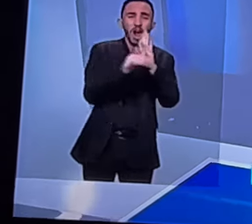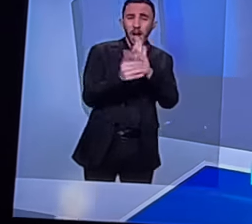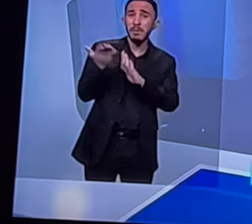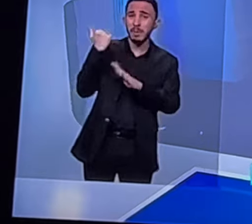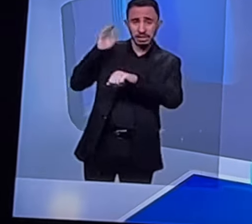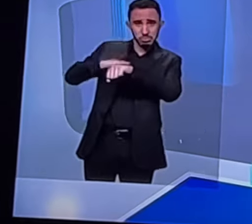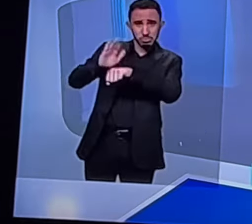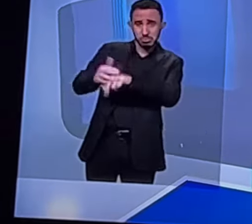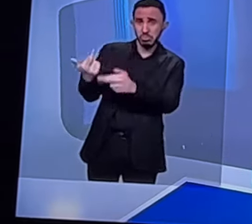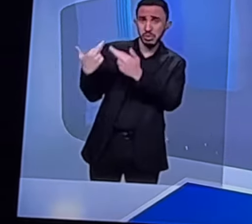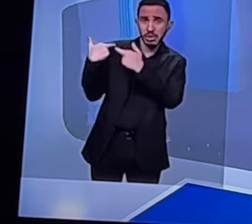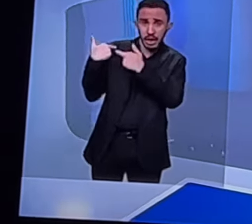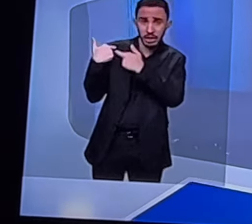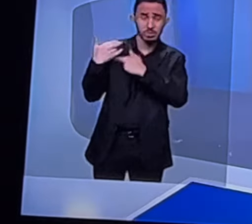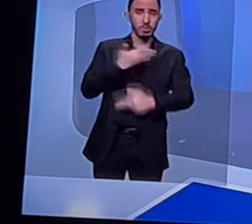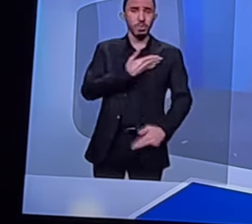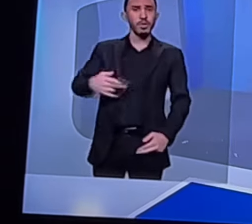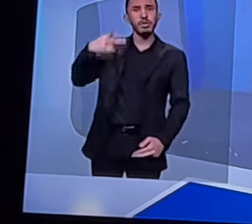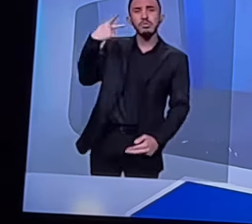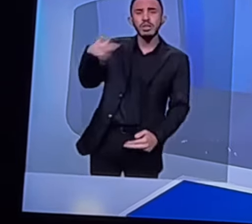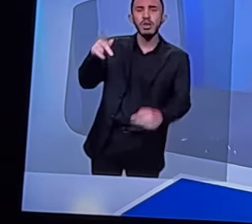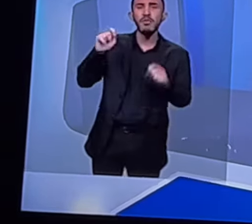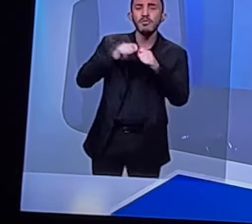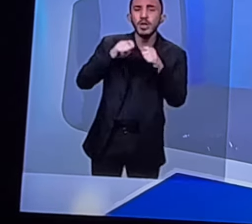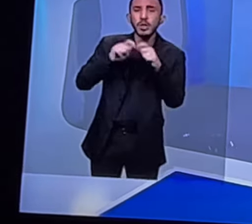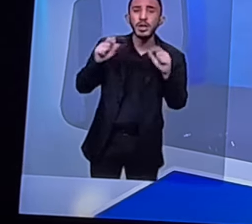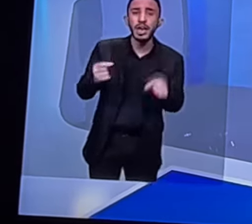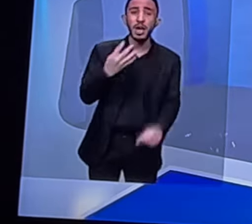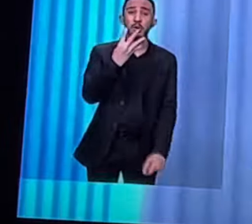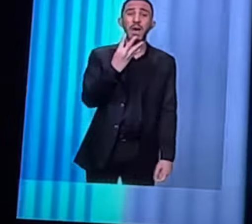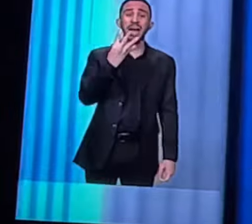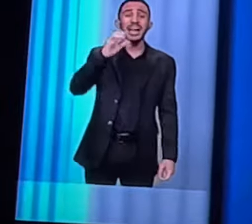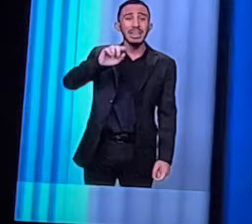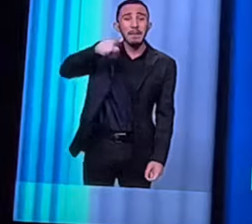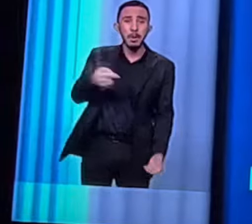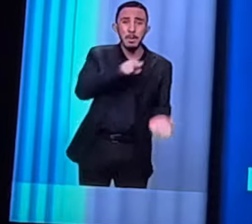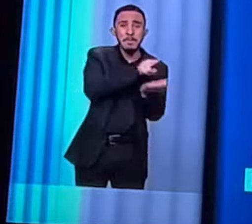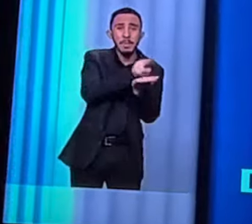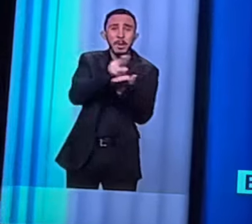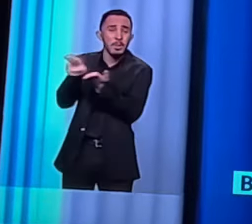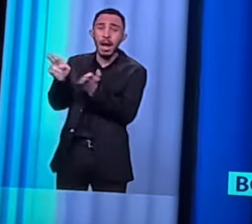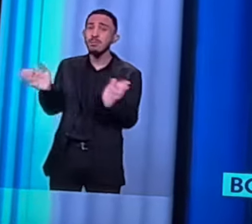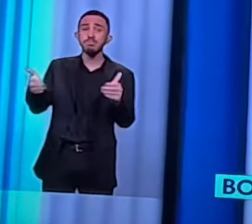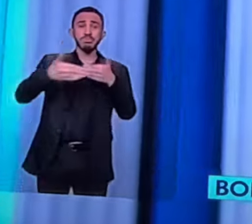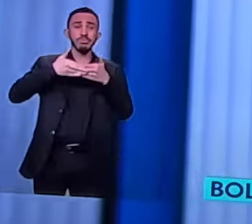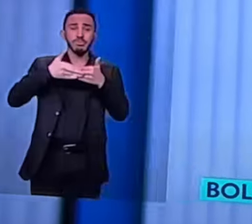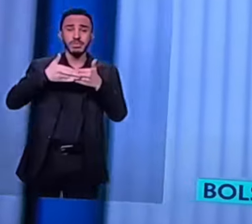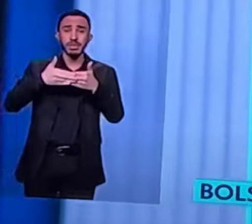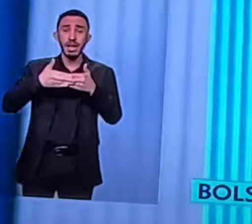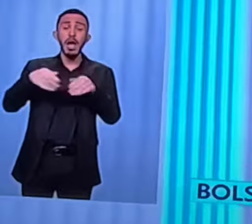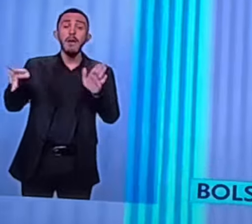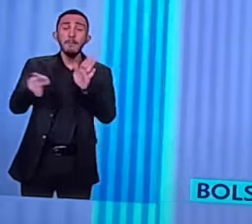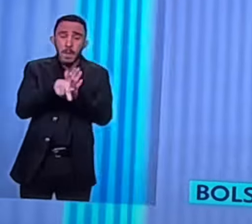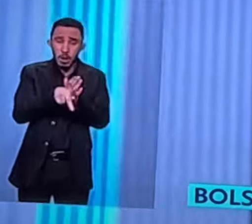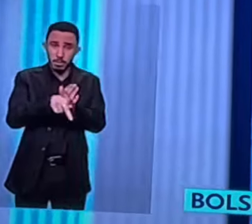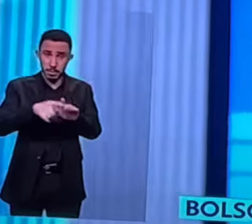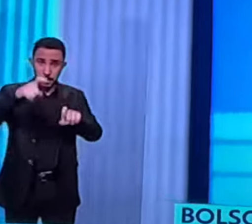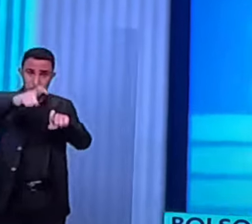passado. O teu governo fechou 40 mil leis de hospitais, metade de pediatria.